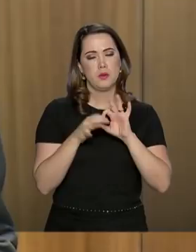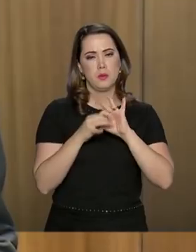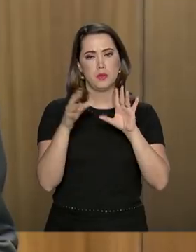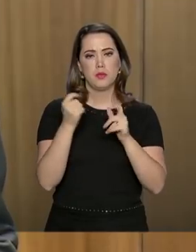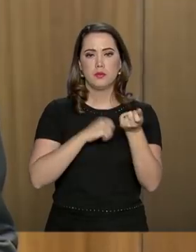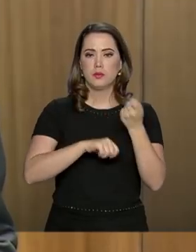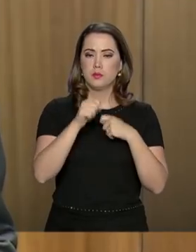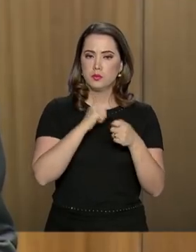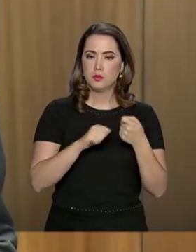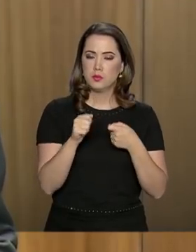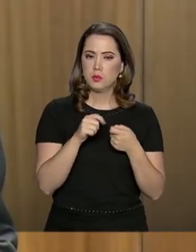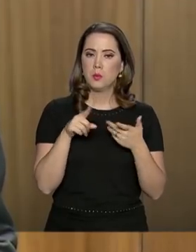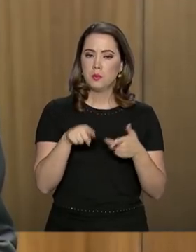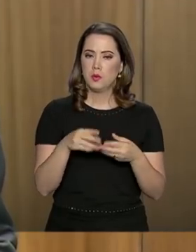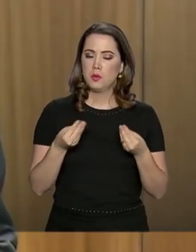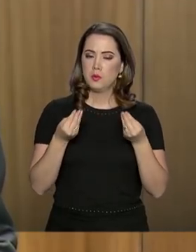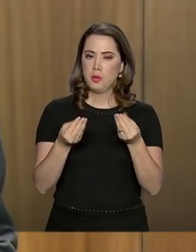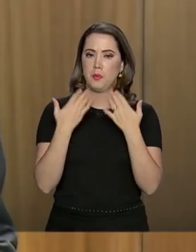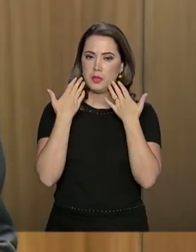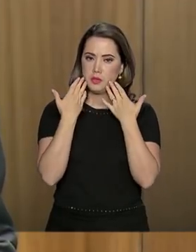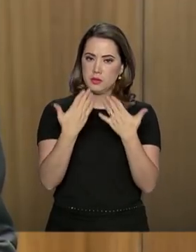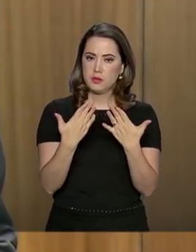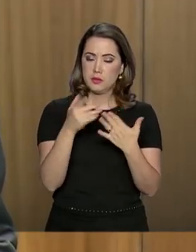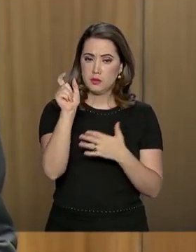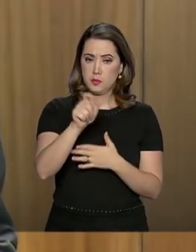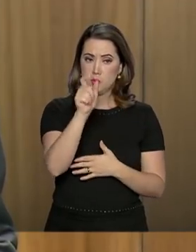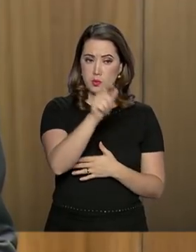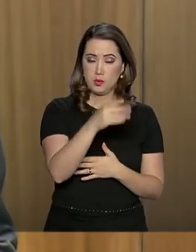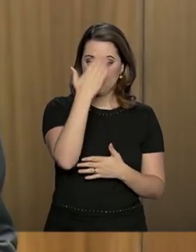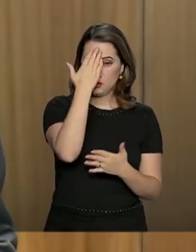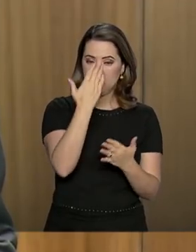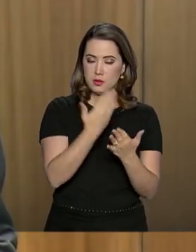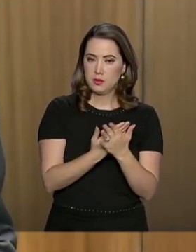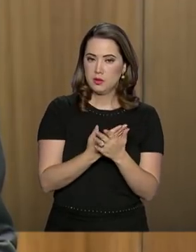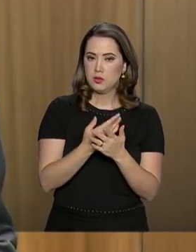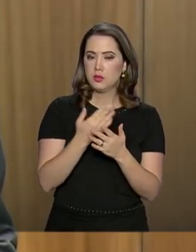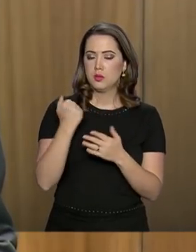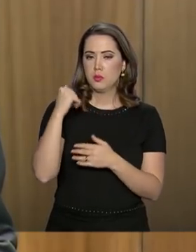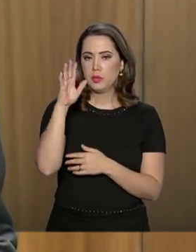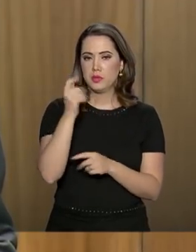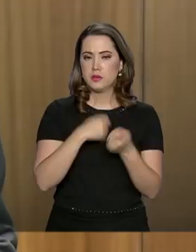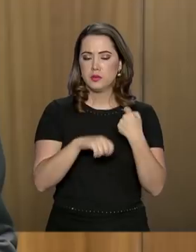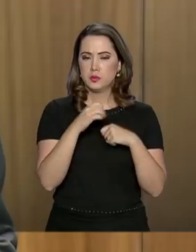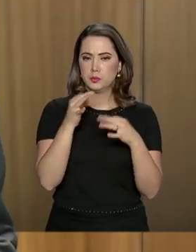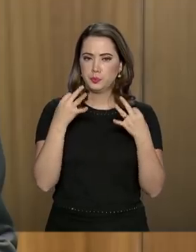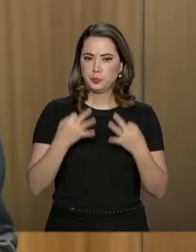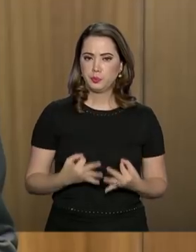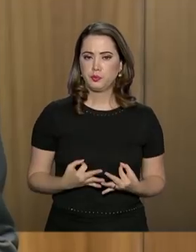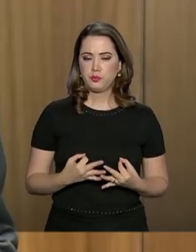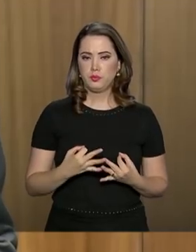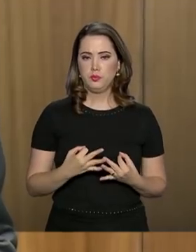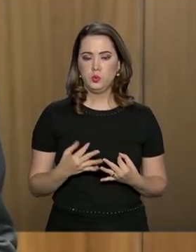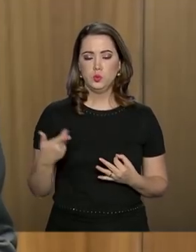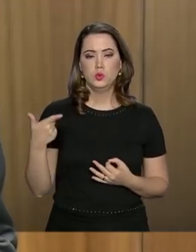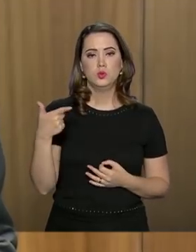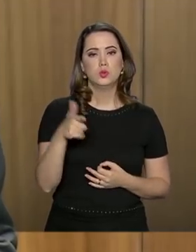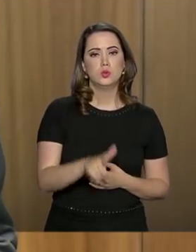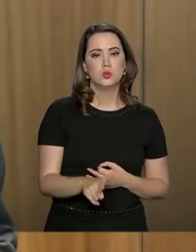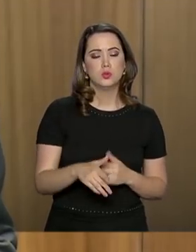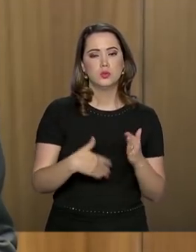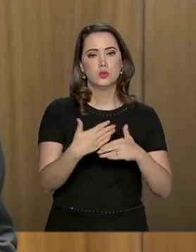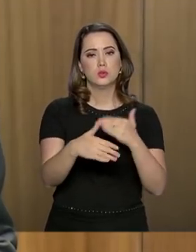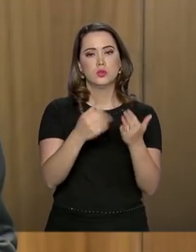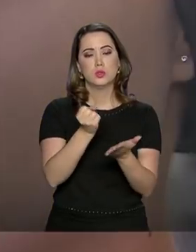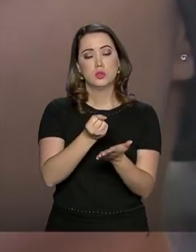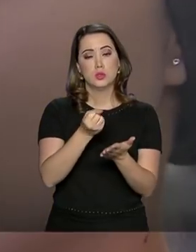economia, passam confiança à economia real no sentido de retomar o processo